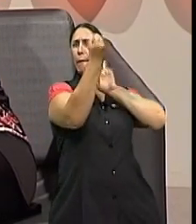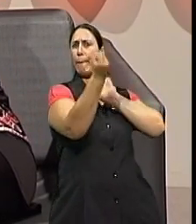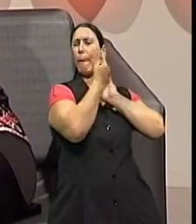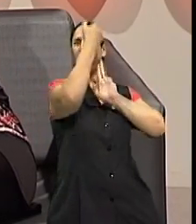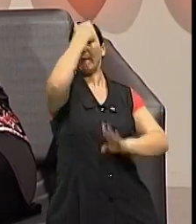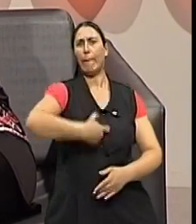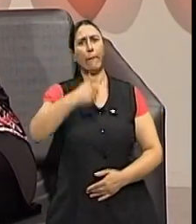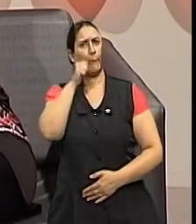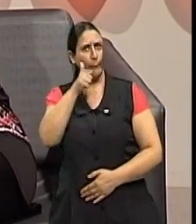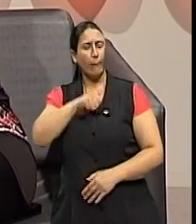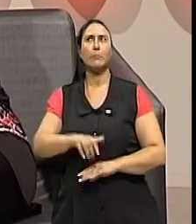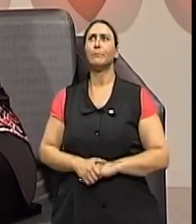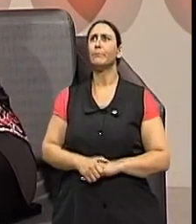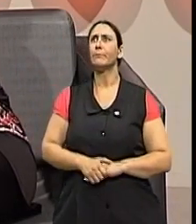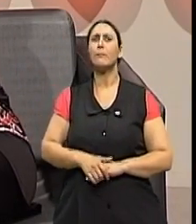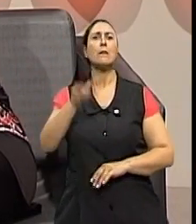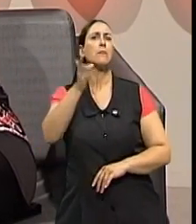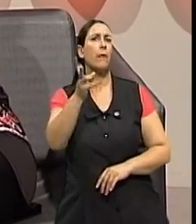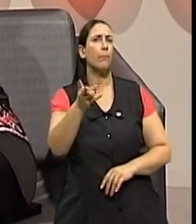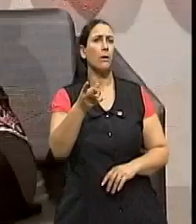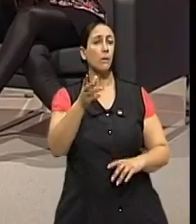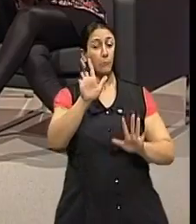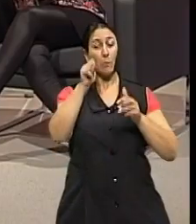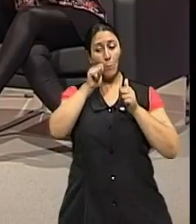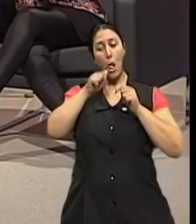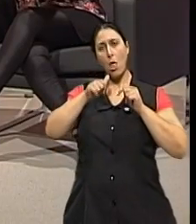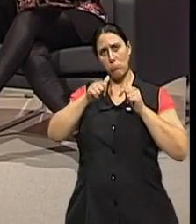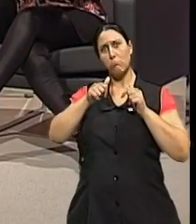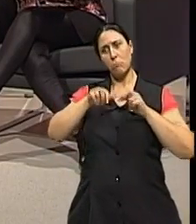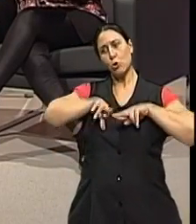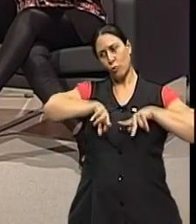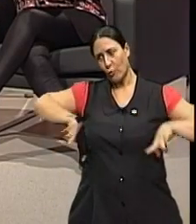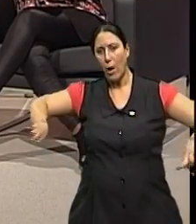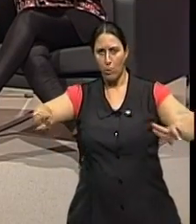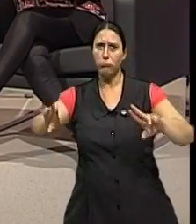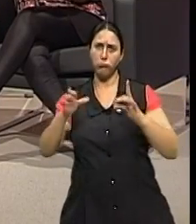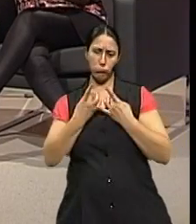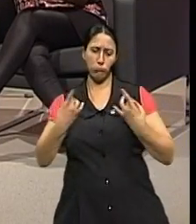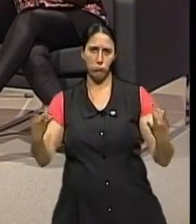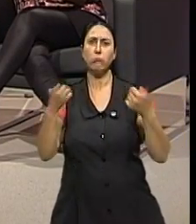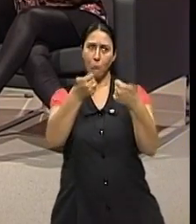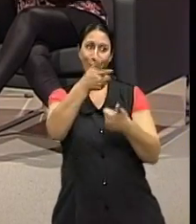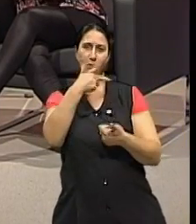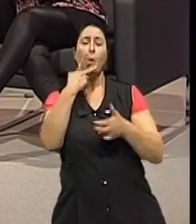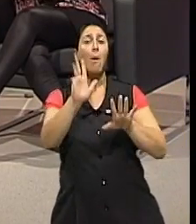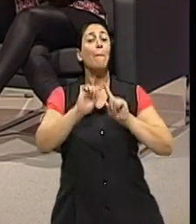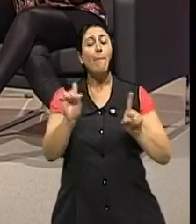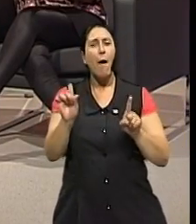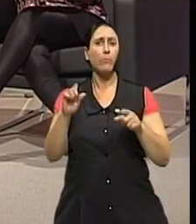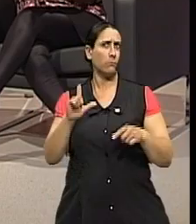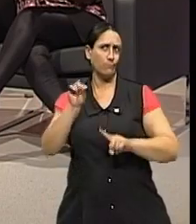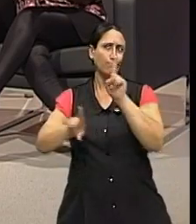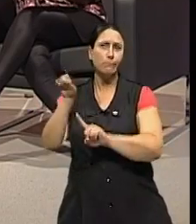mulheres são semelhantes, mas são diferentes. Tem umas que passam por uma situação muito difícil, por